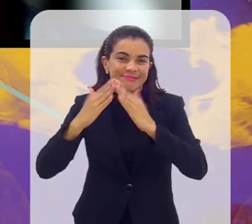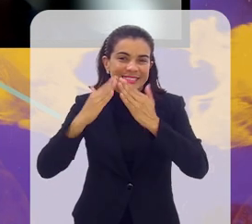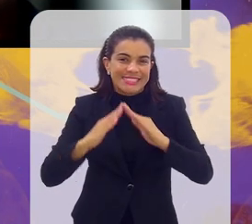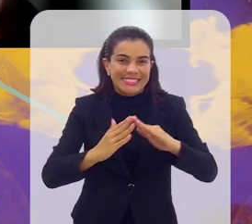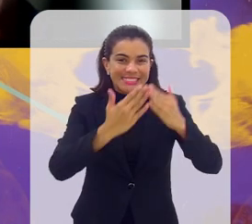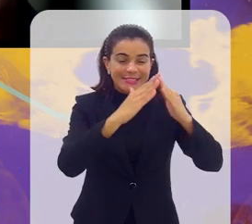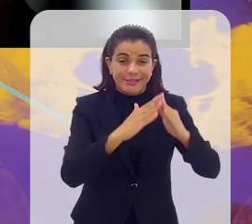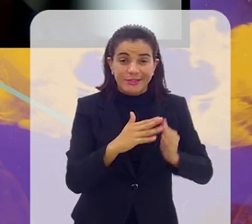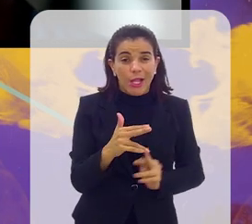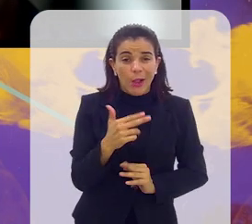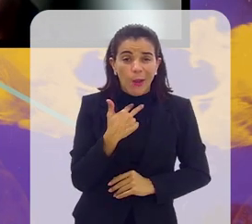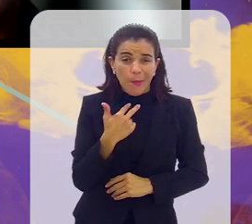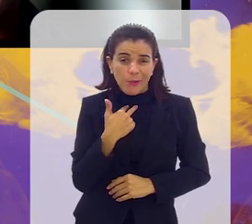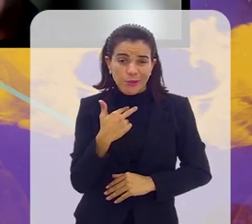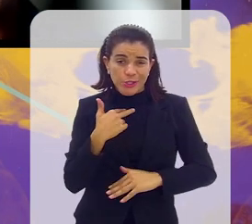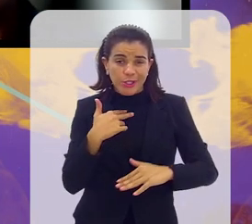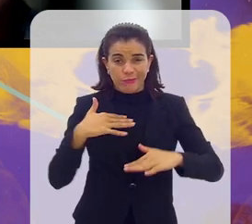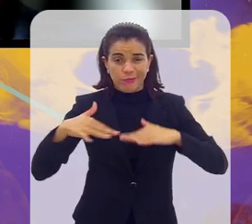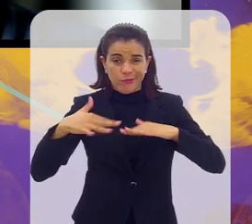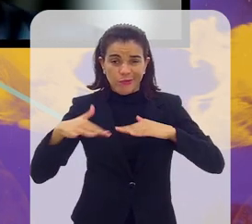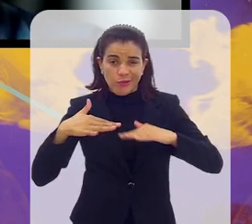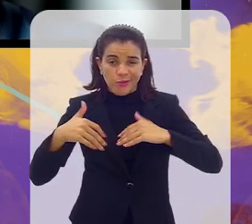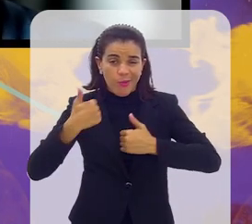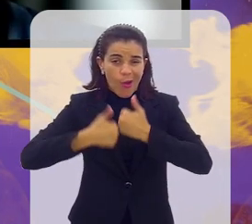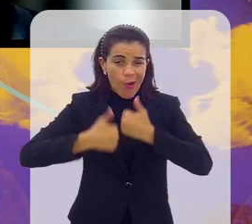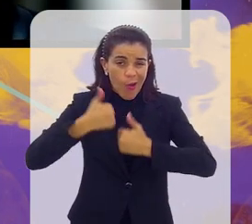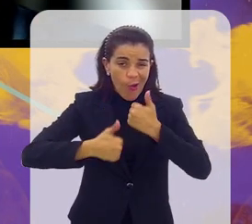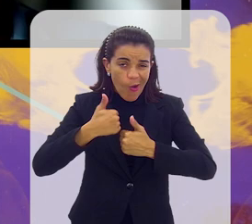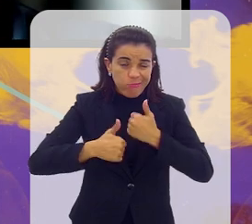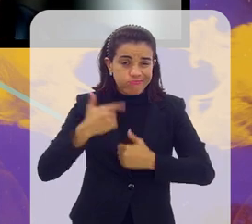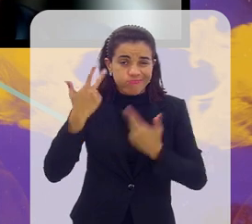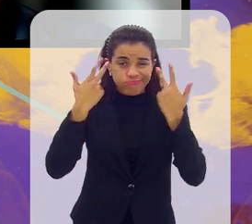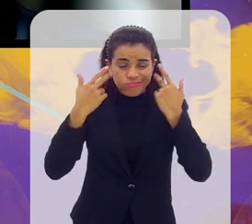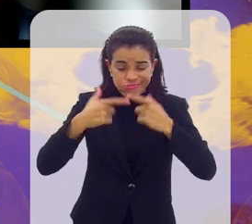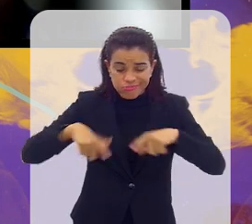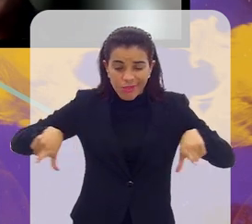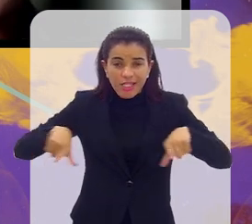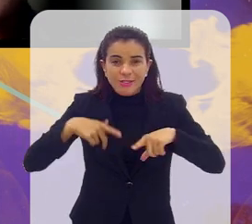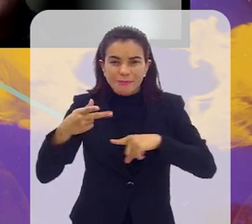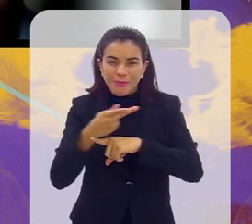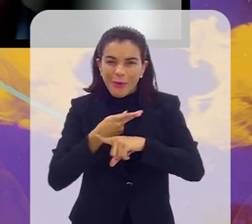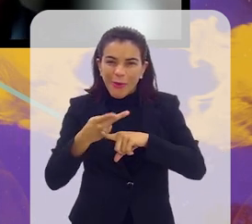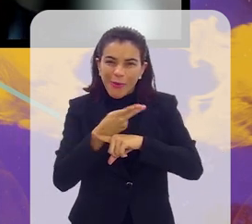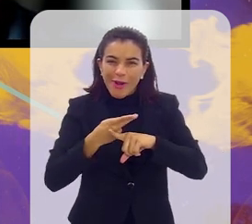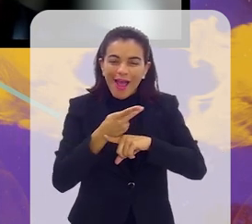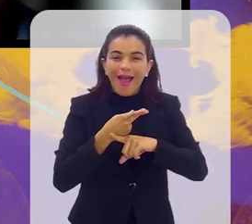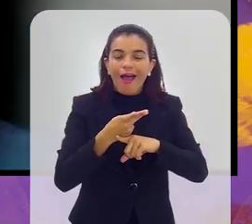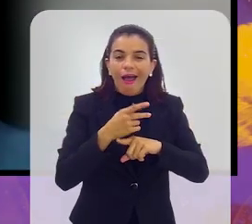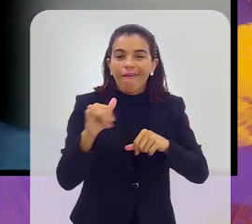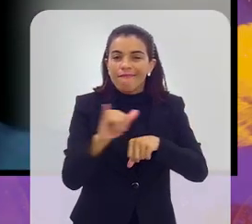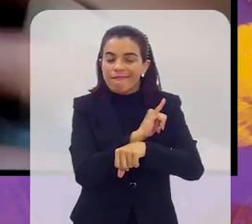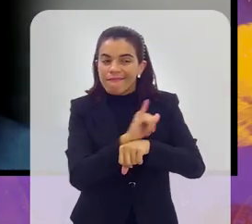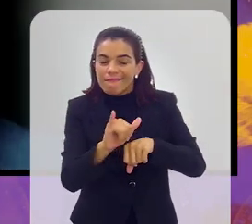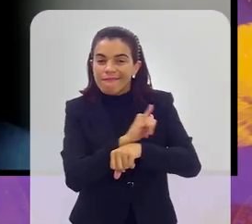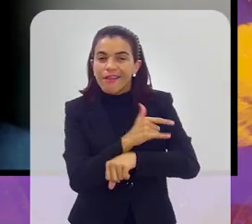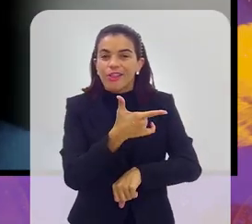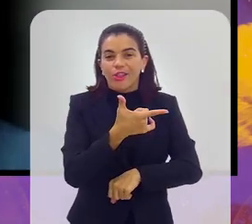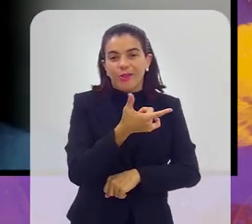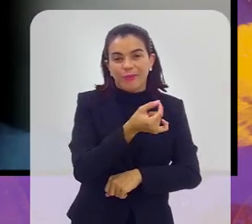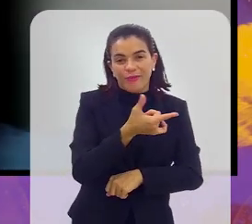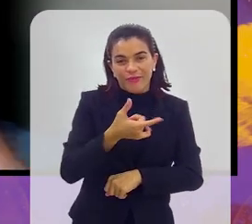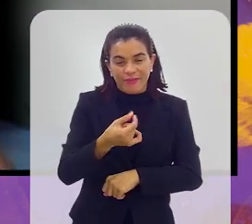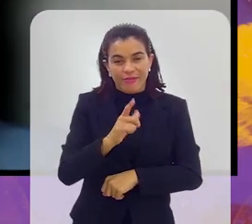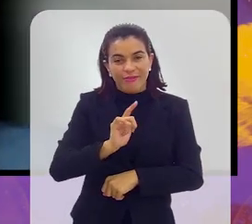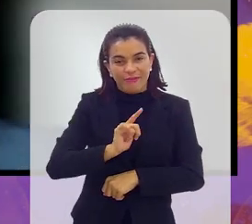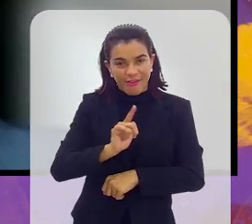Então, já que a gente não podia realizar o futebol que as favelas amam, a gente buscou um jogo que as favelas também amam. Então, desde 2020